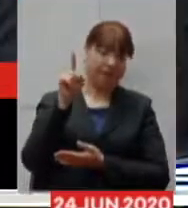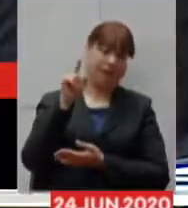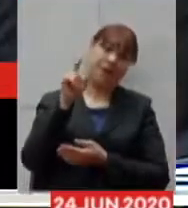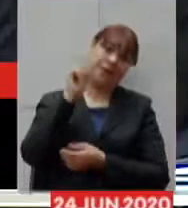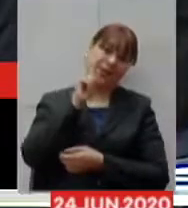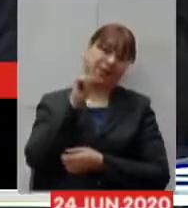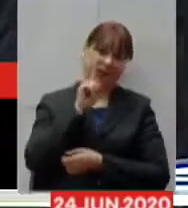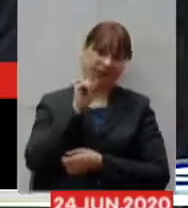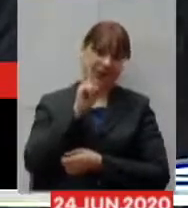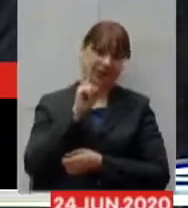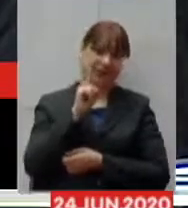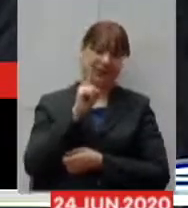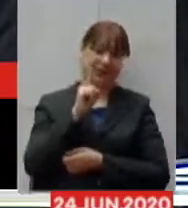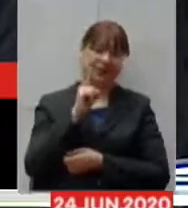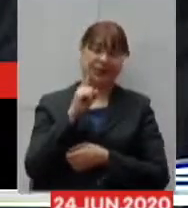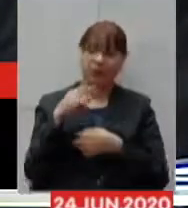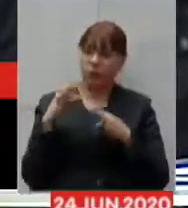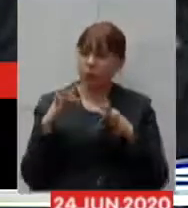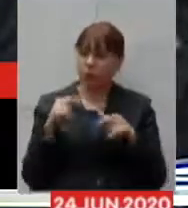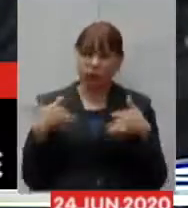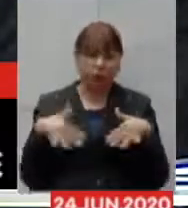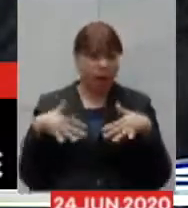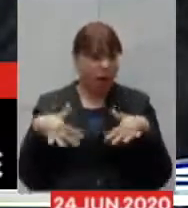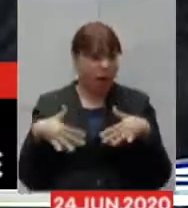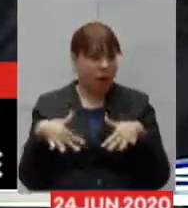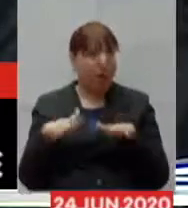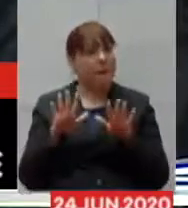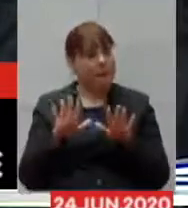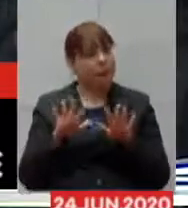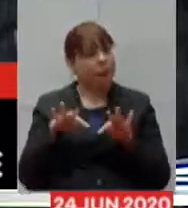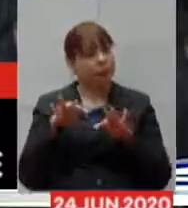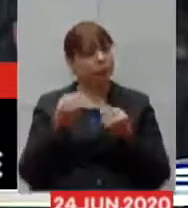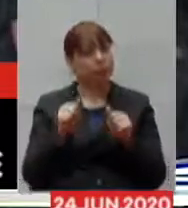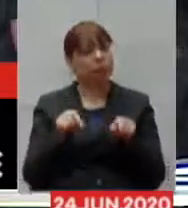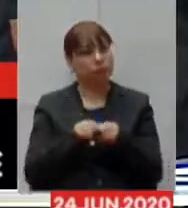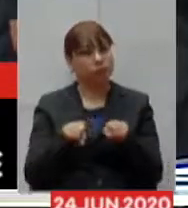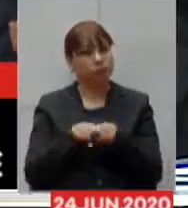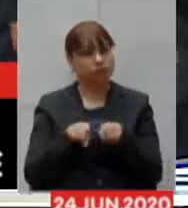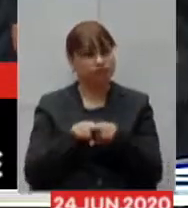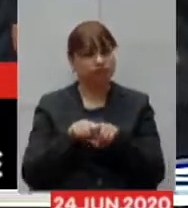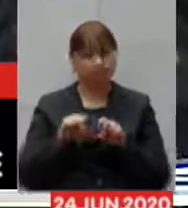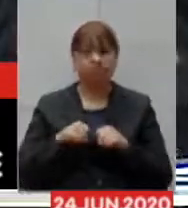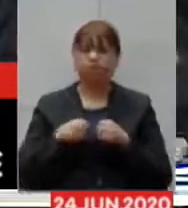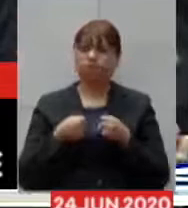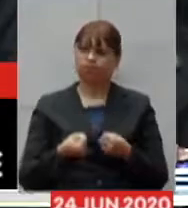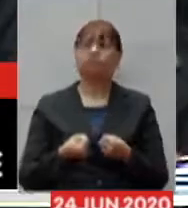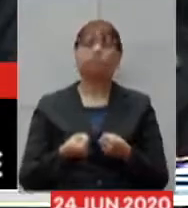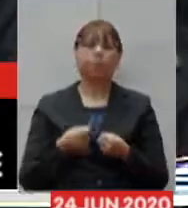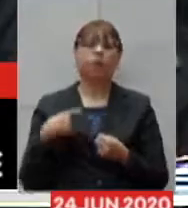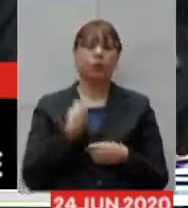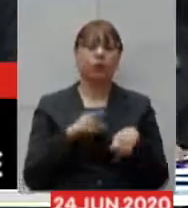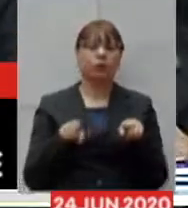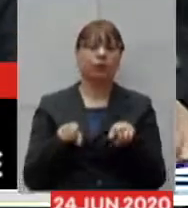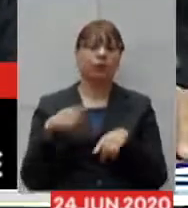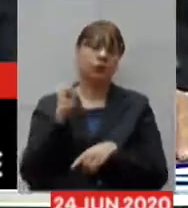que o mundo está apavorado, mas o mundo está reagindo, e o Brasil está reagindo, e Minas está reagindo.